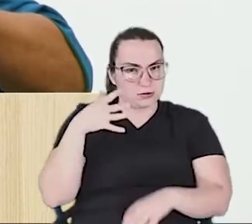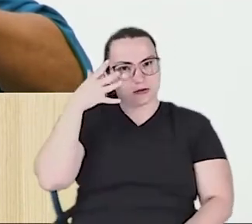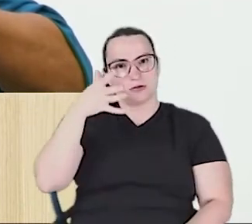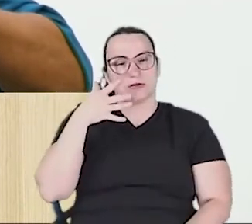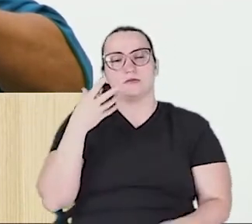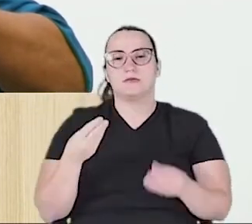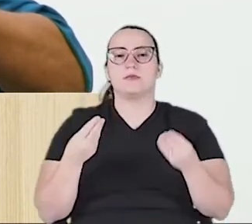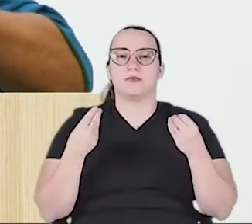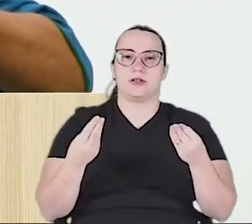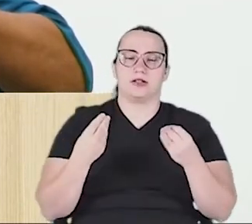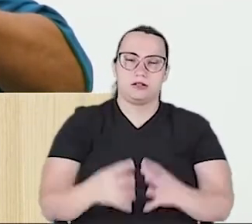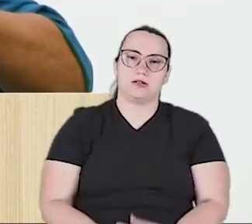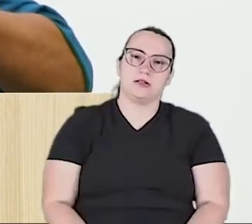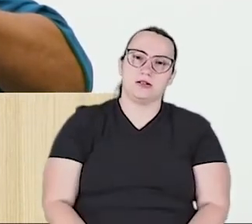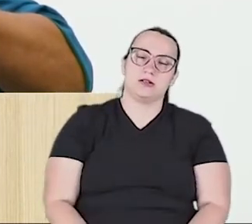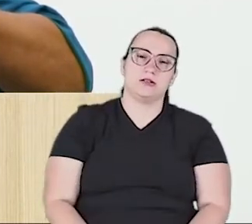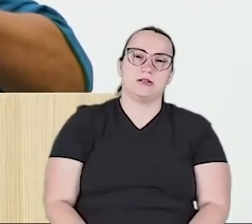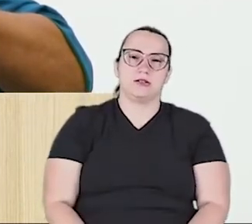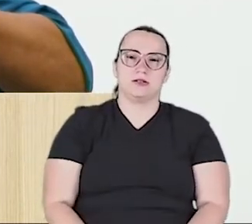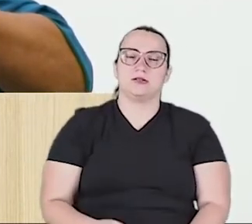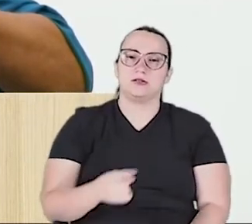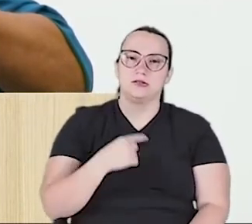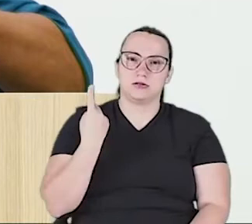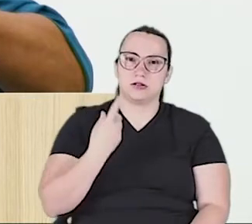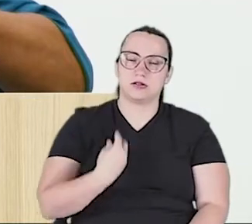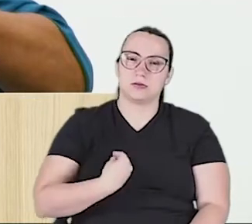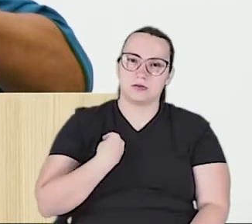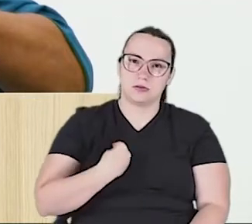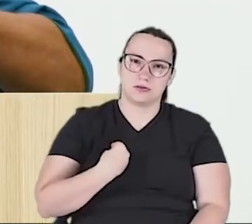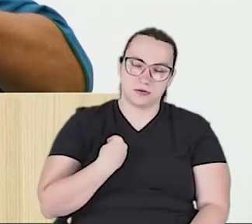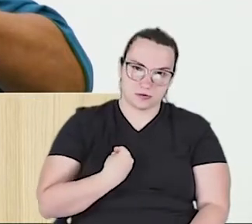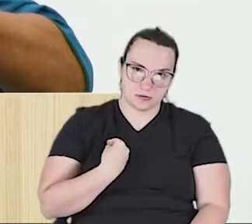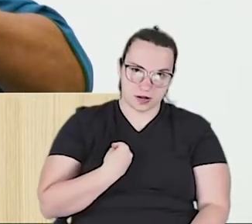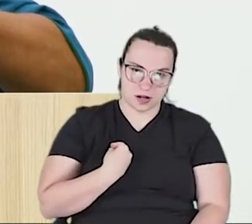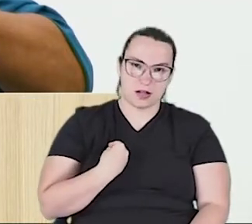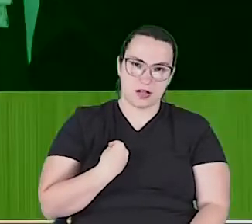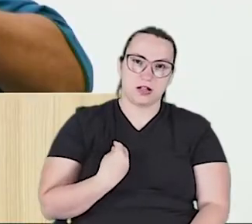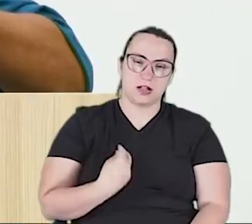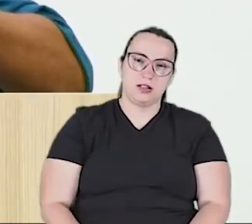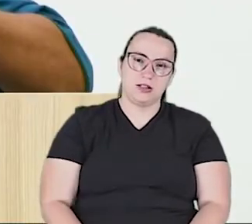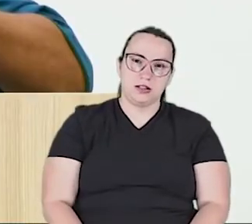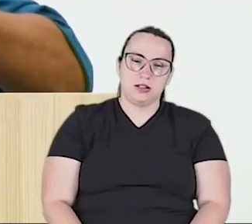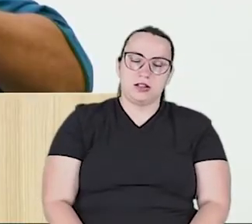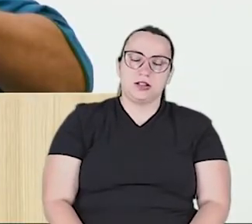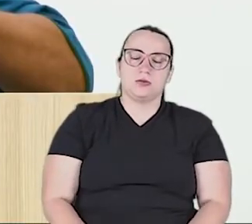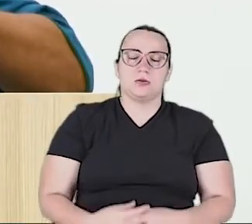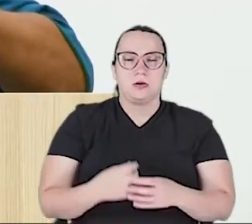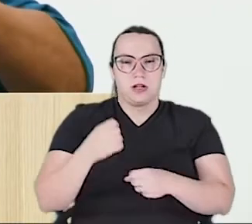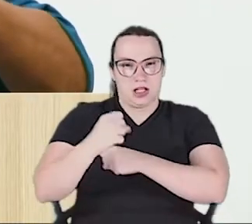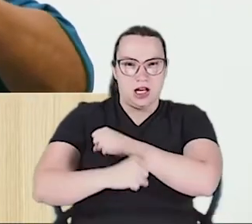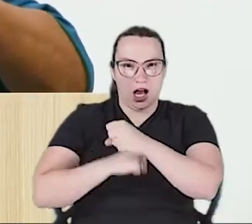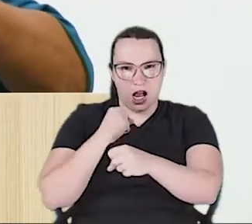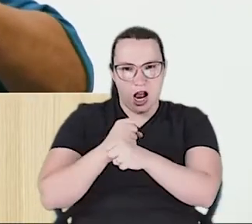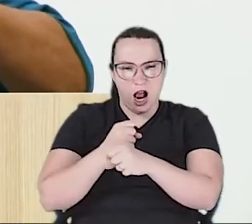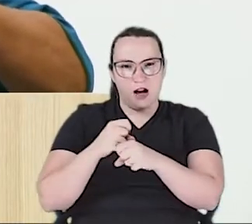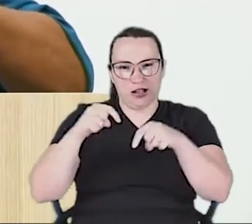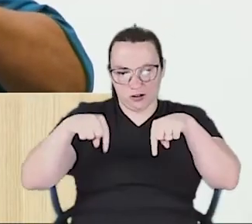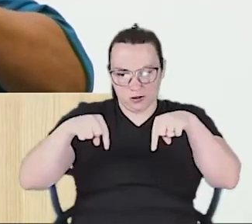Nós estamos vivendo, nos últimos anos, eu acredito que é um ano diferente